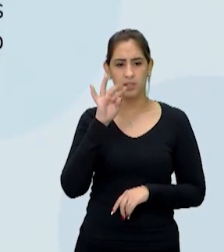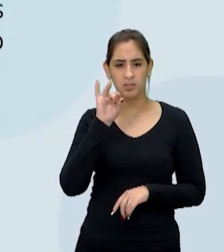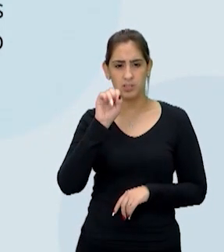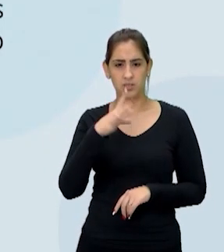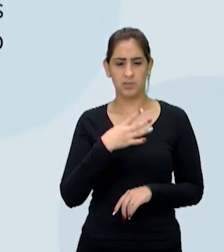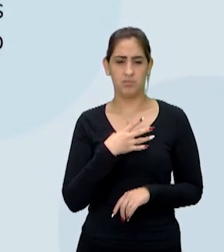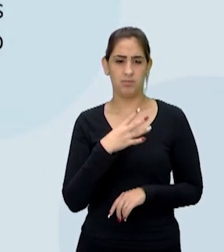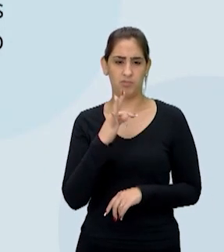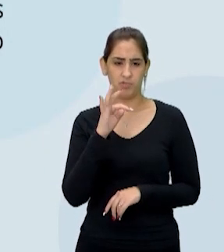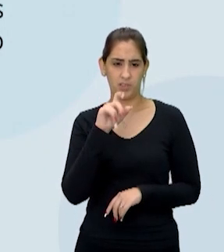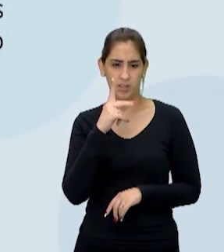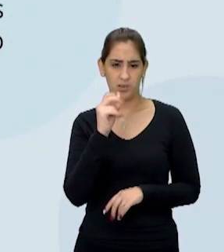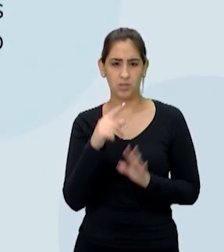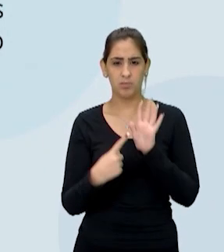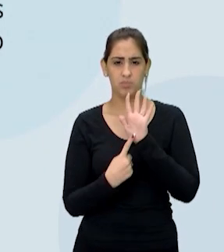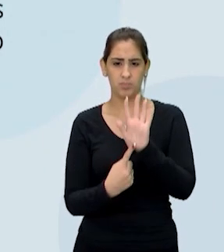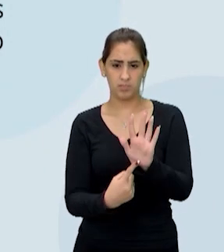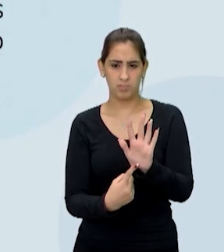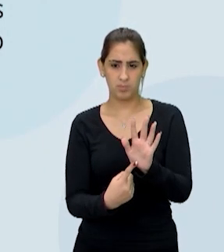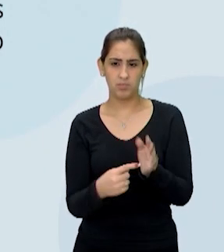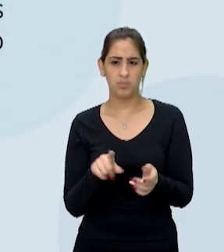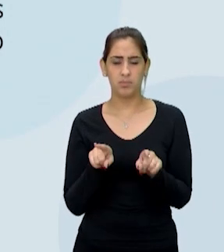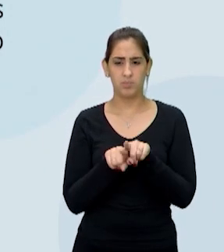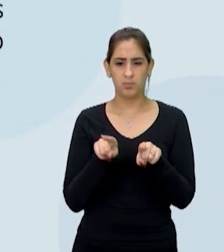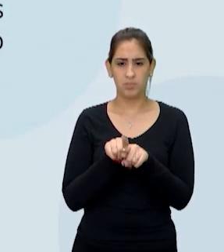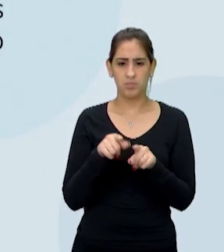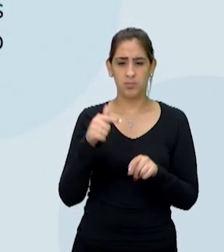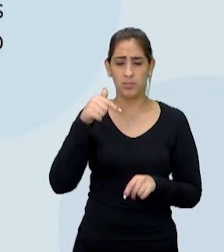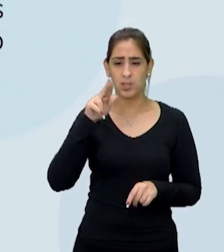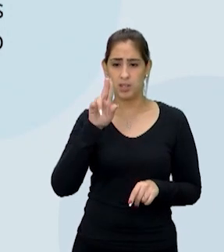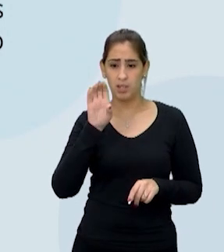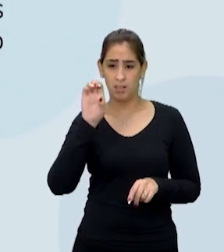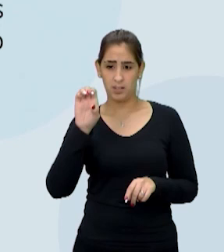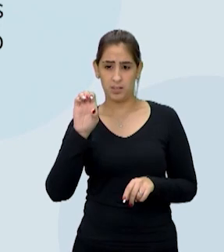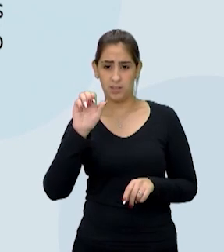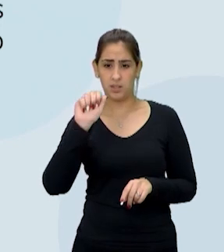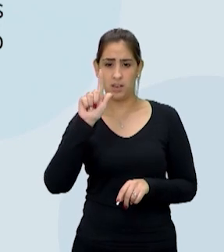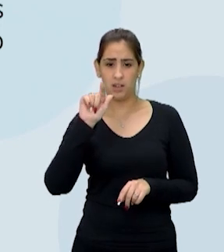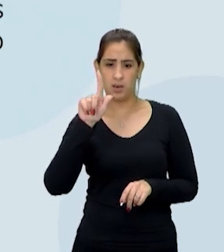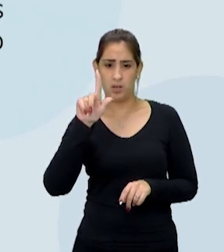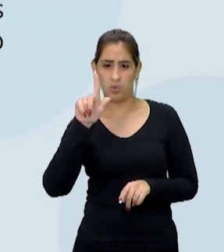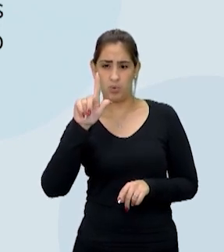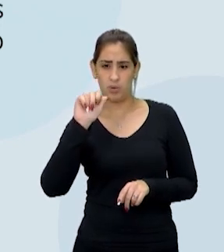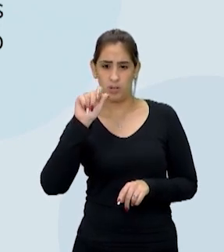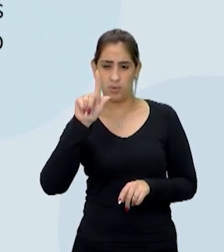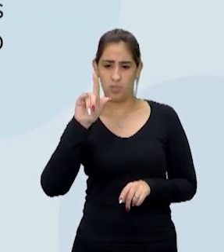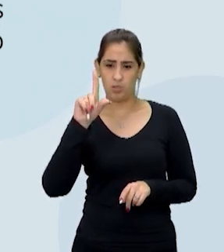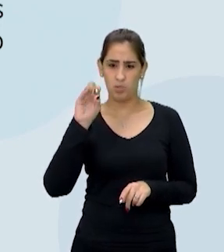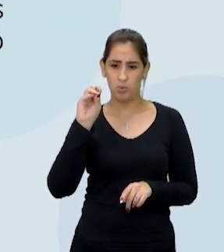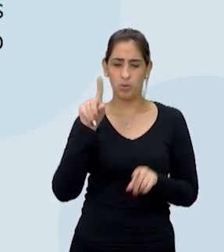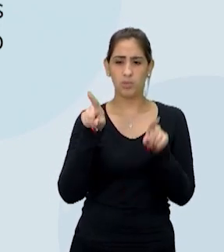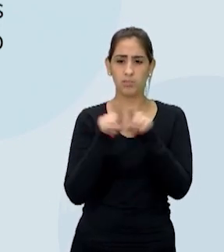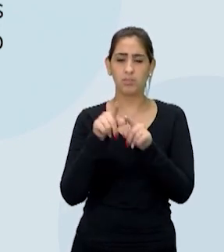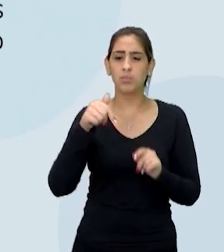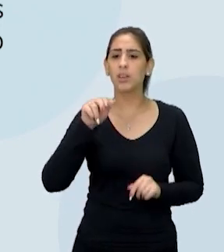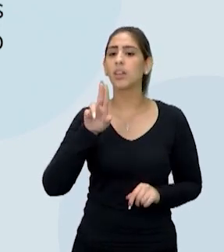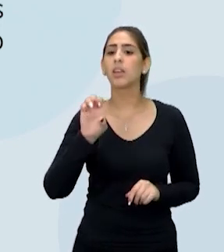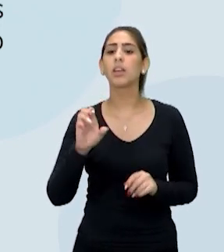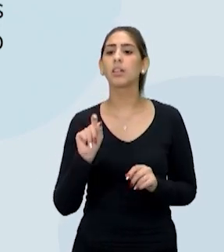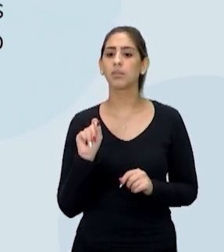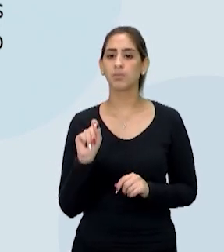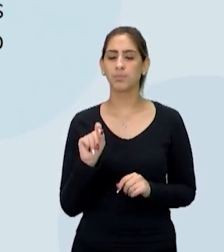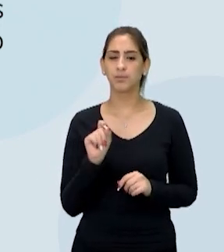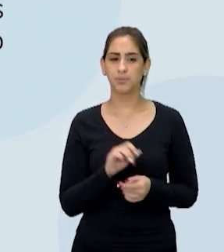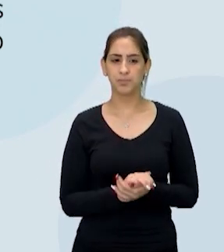Filho apontou para a crise das megastores, das grandes lojas. Algo que, e aqui ele vai retomar